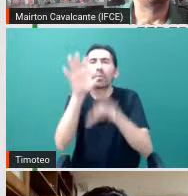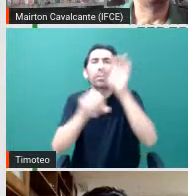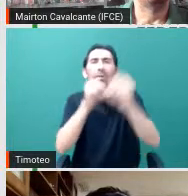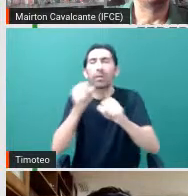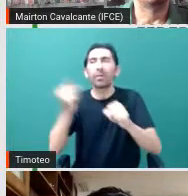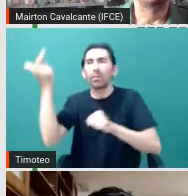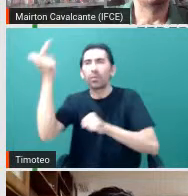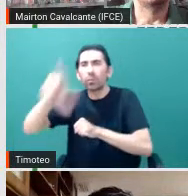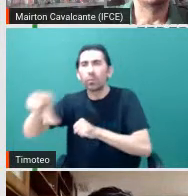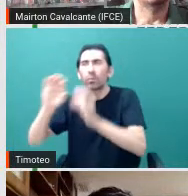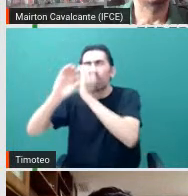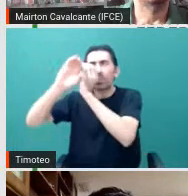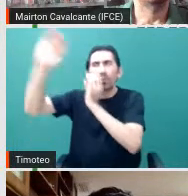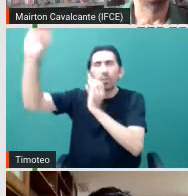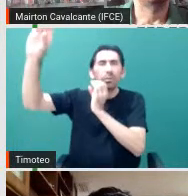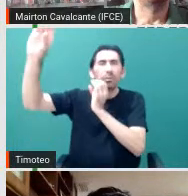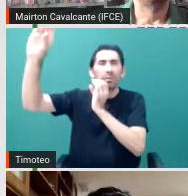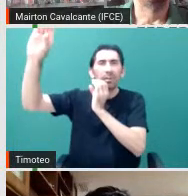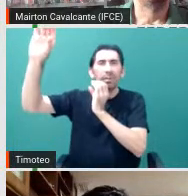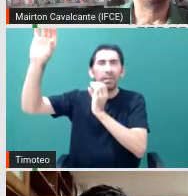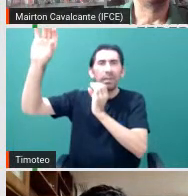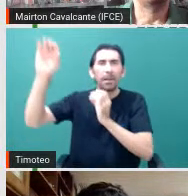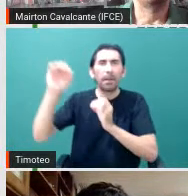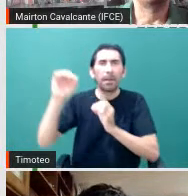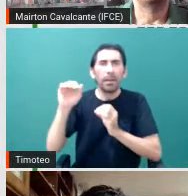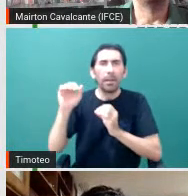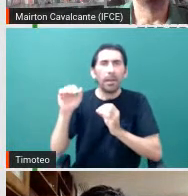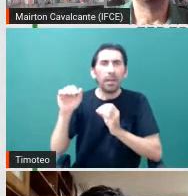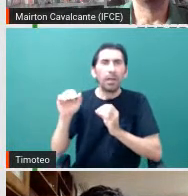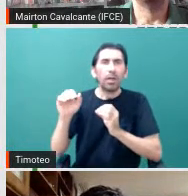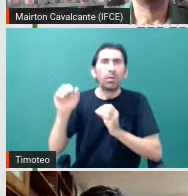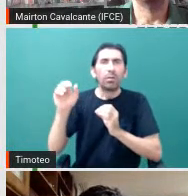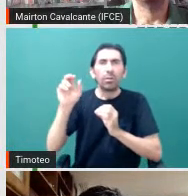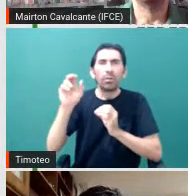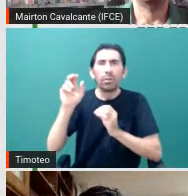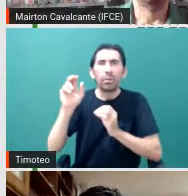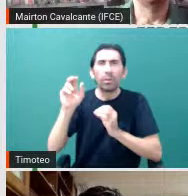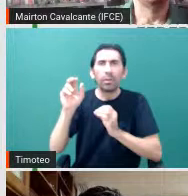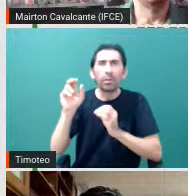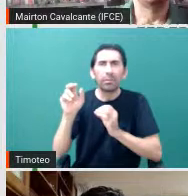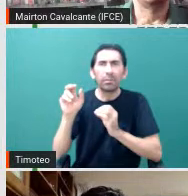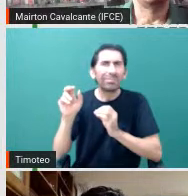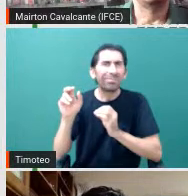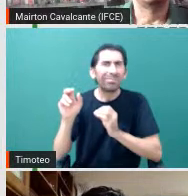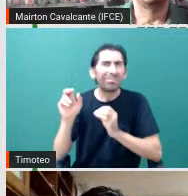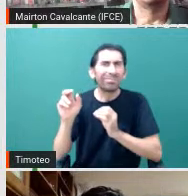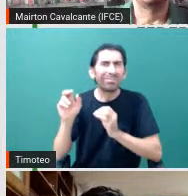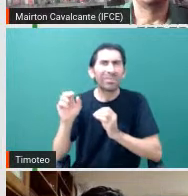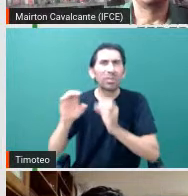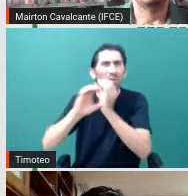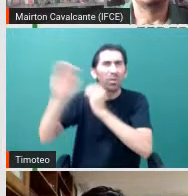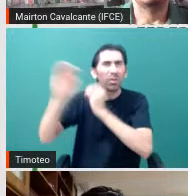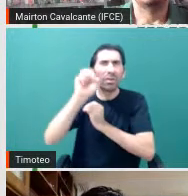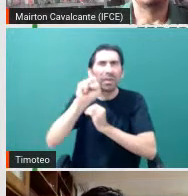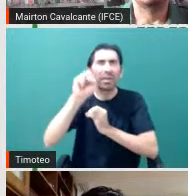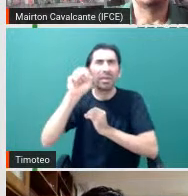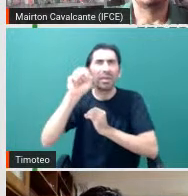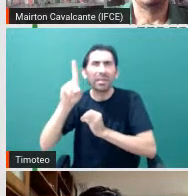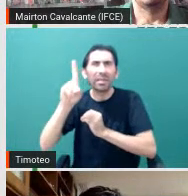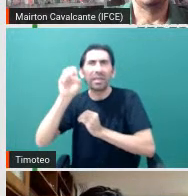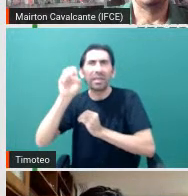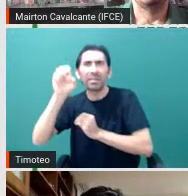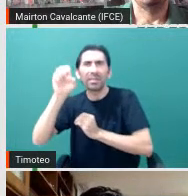telescópio chamado Sloan Digital Sky Survey, que um telescópio de 2 metros